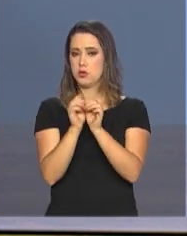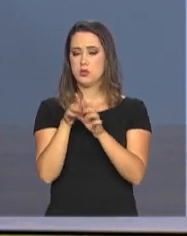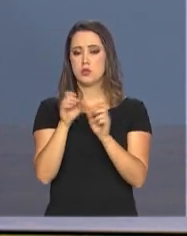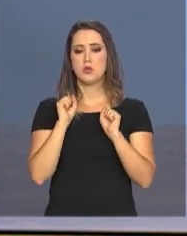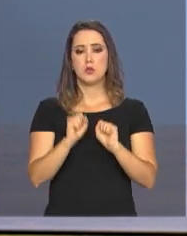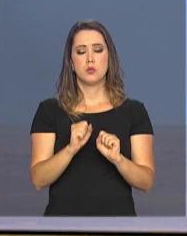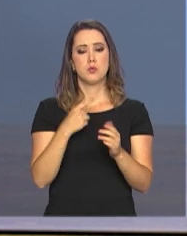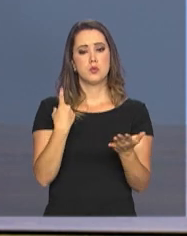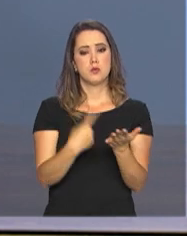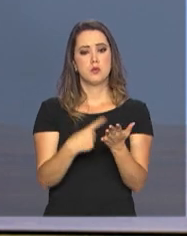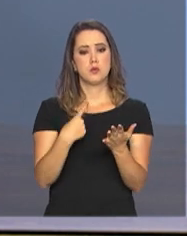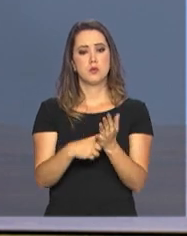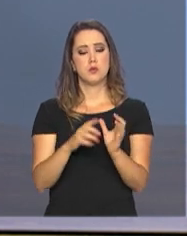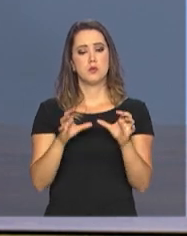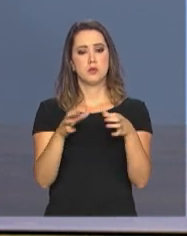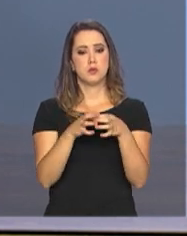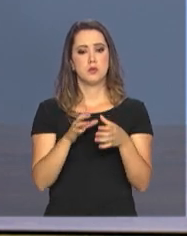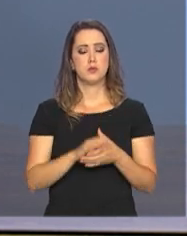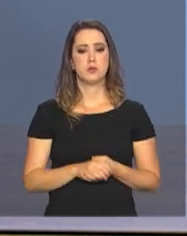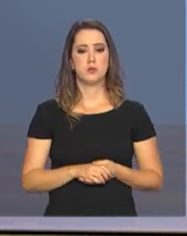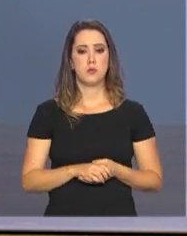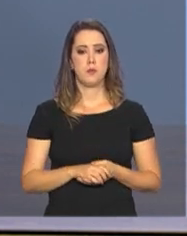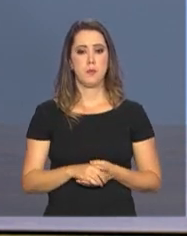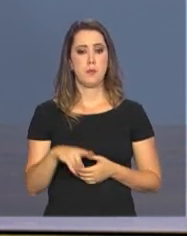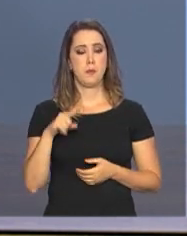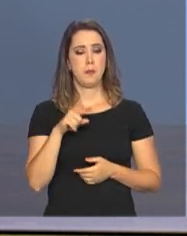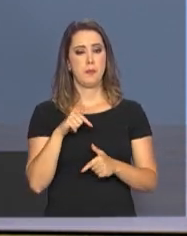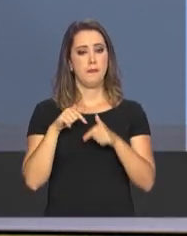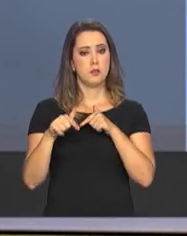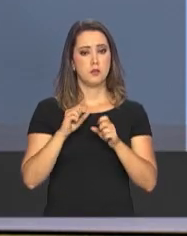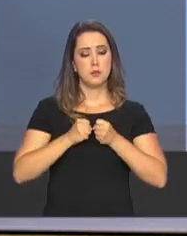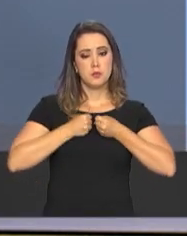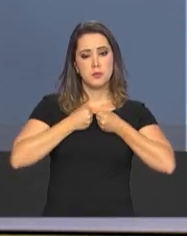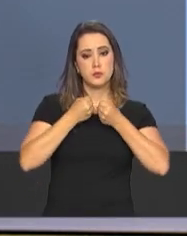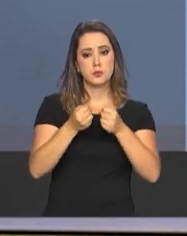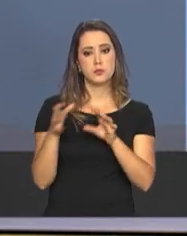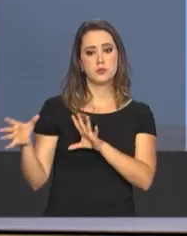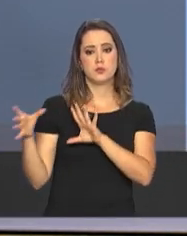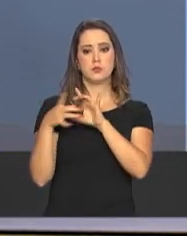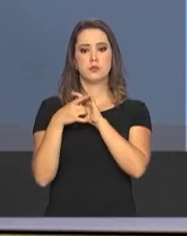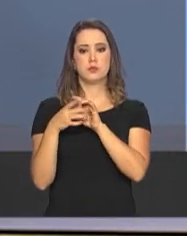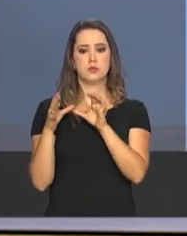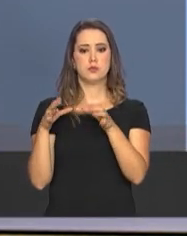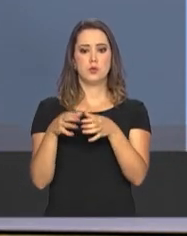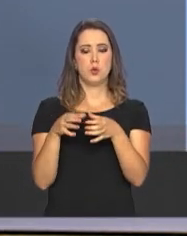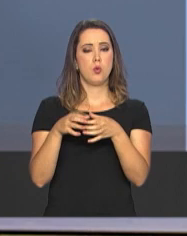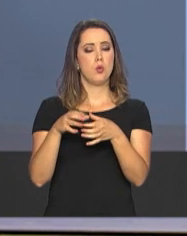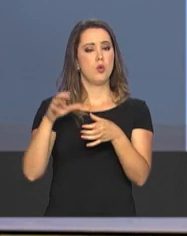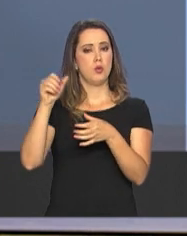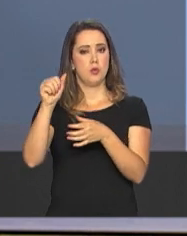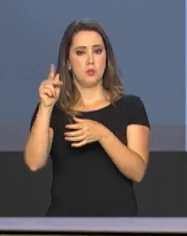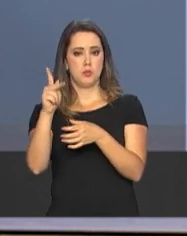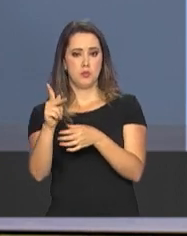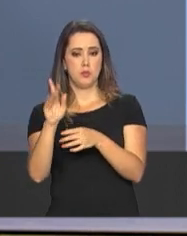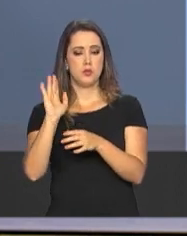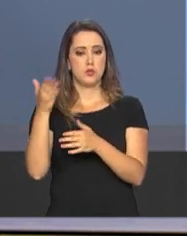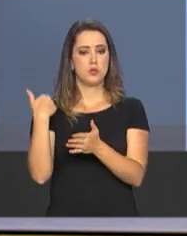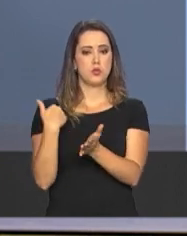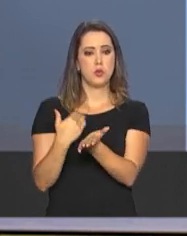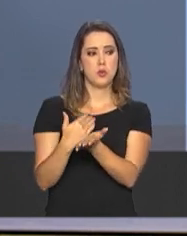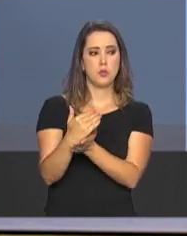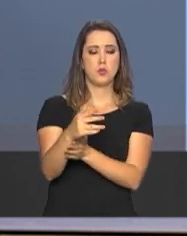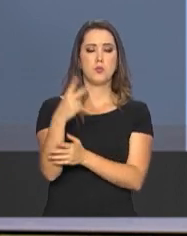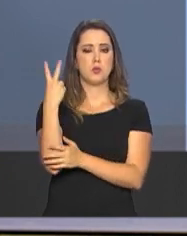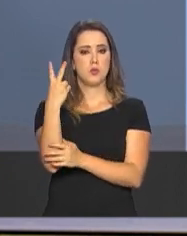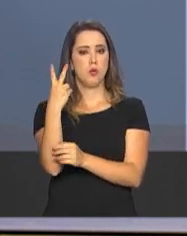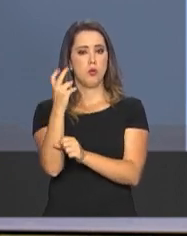possíveis acordos com o bloco. Esse esforço de aproximação com a Aliança do Pacífico já começou há uns dois